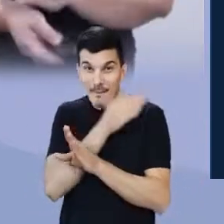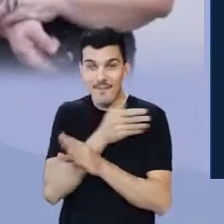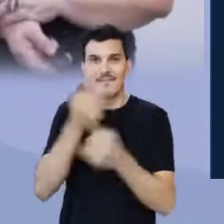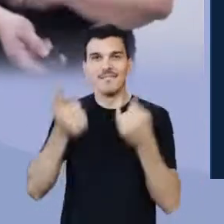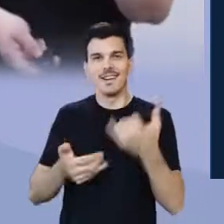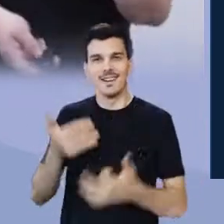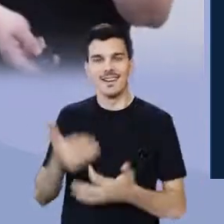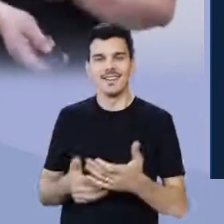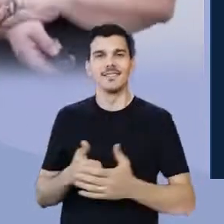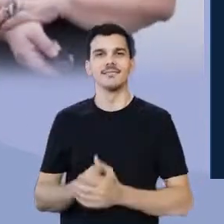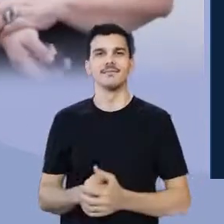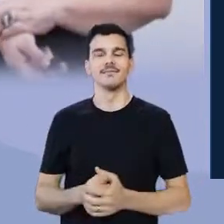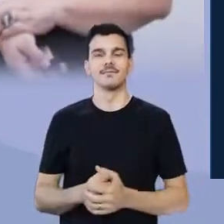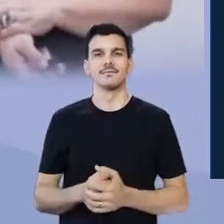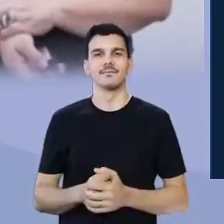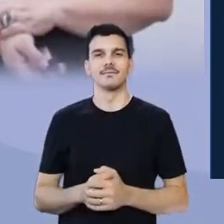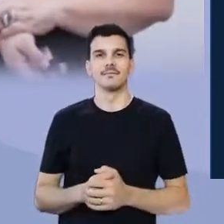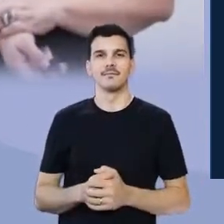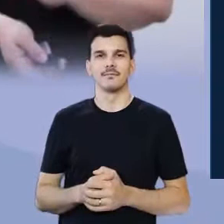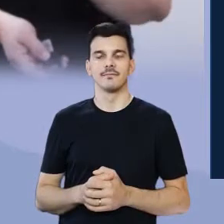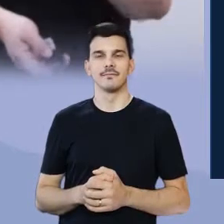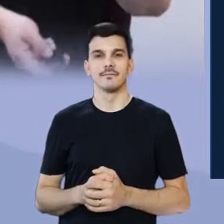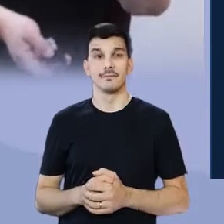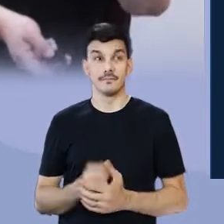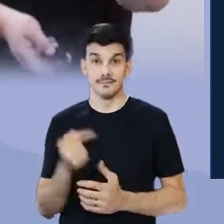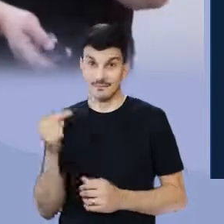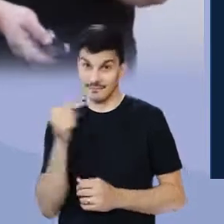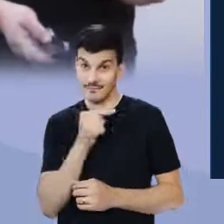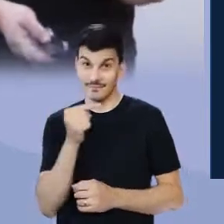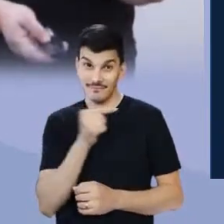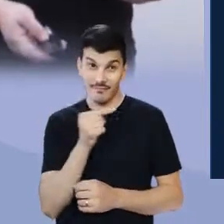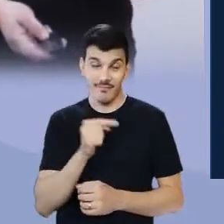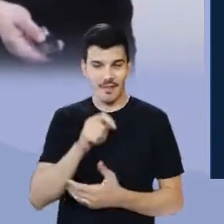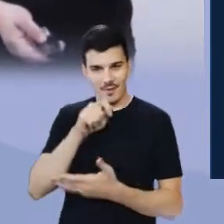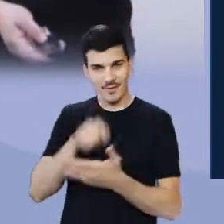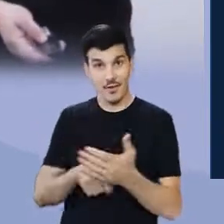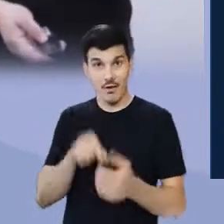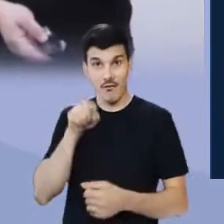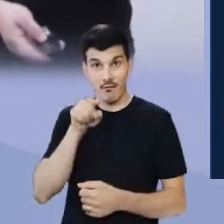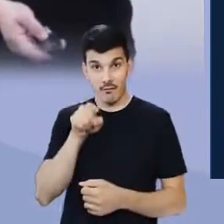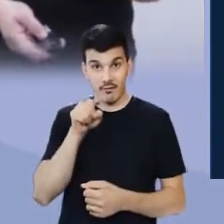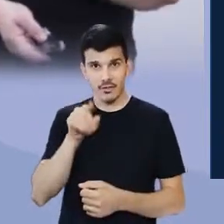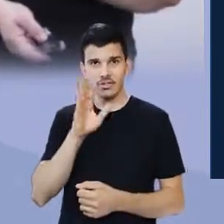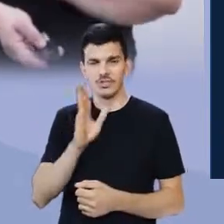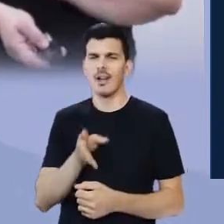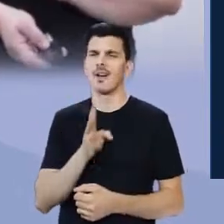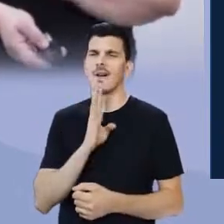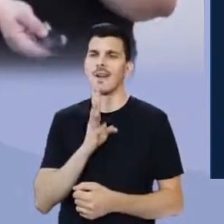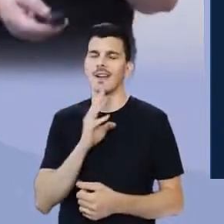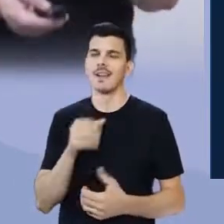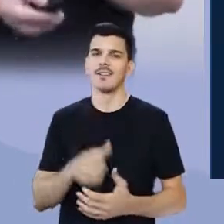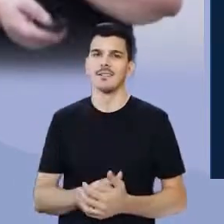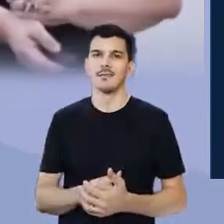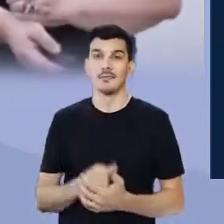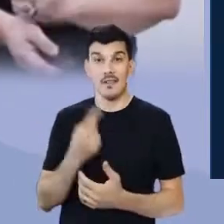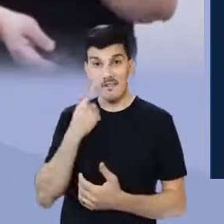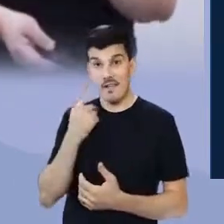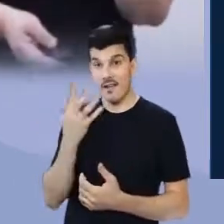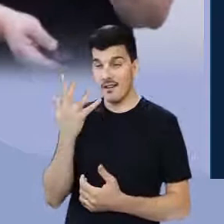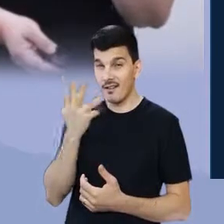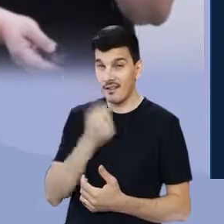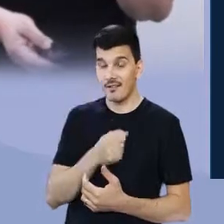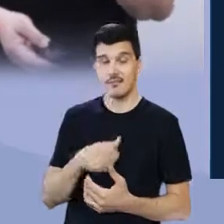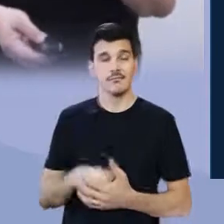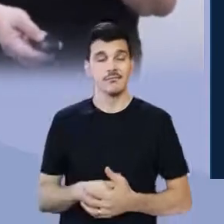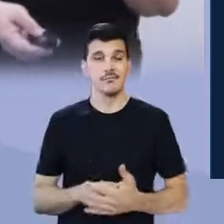do modernismo. Aquela autora que você já conhece. Veja que lindo.